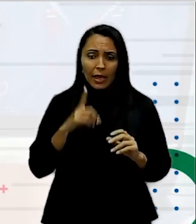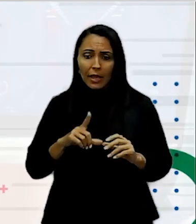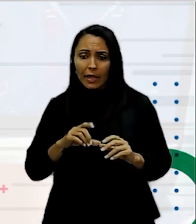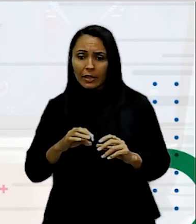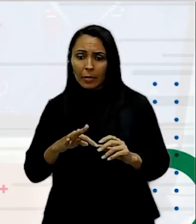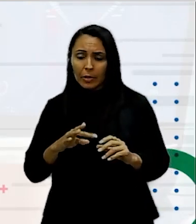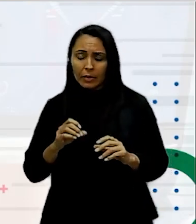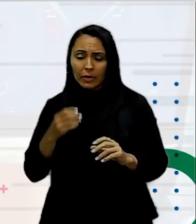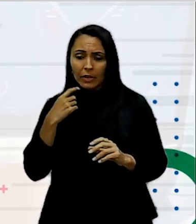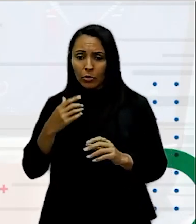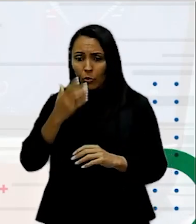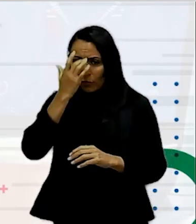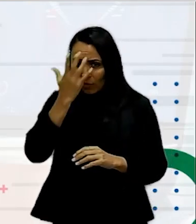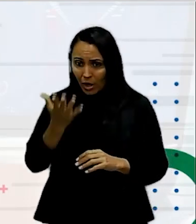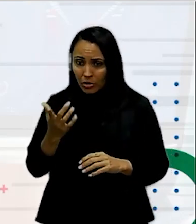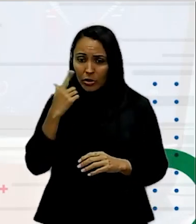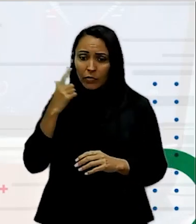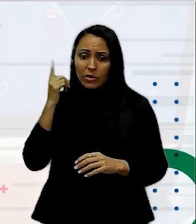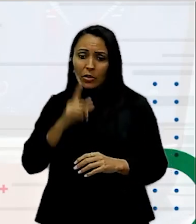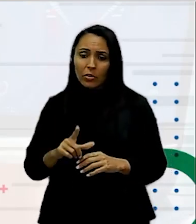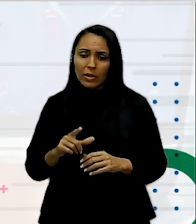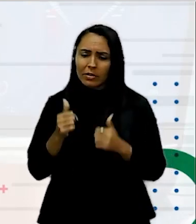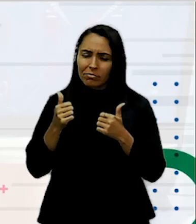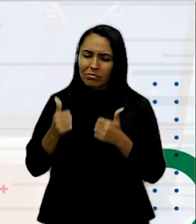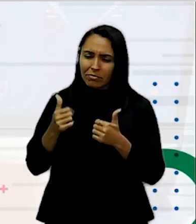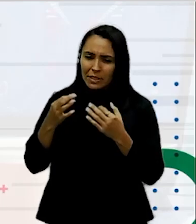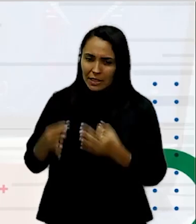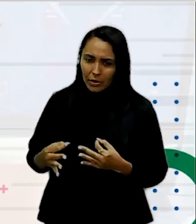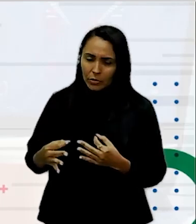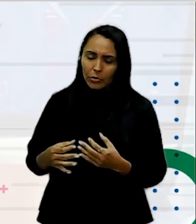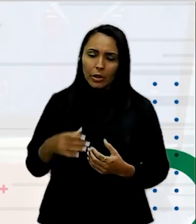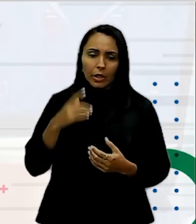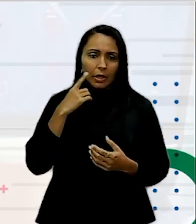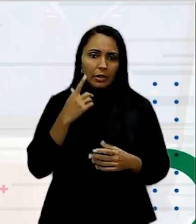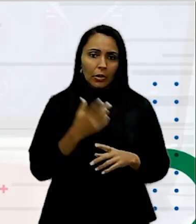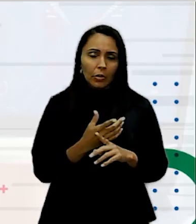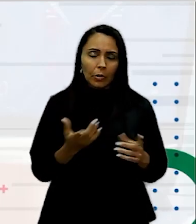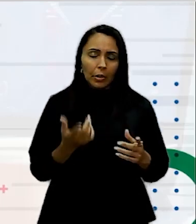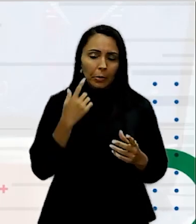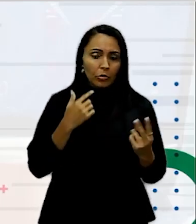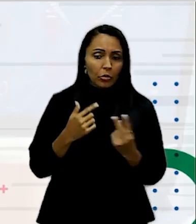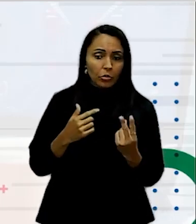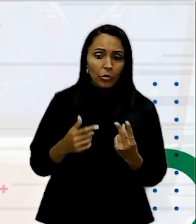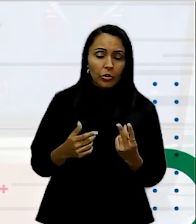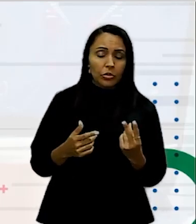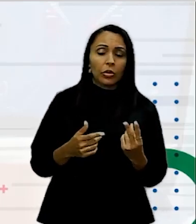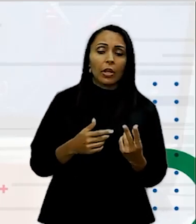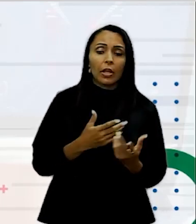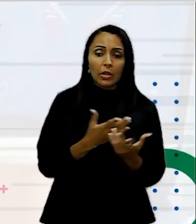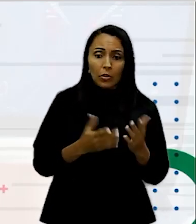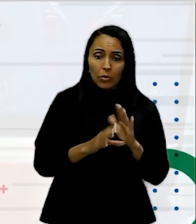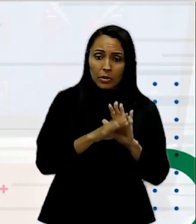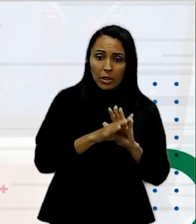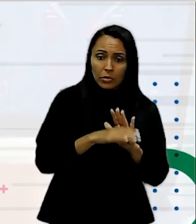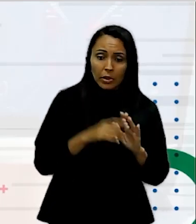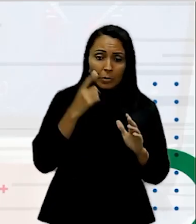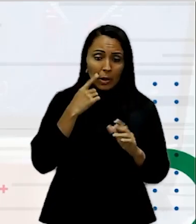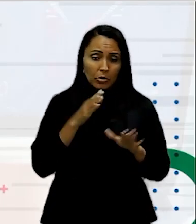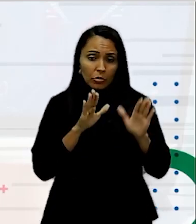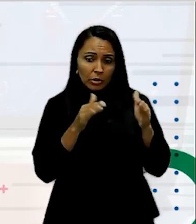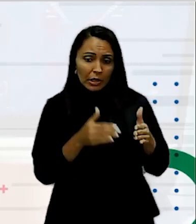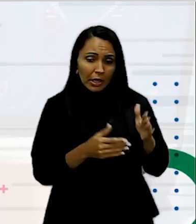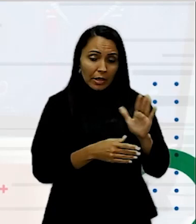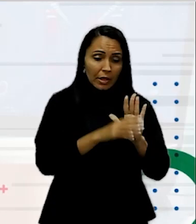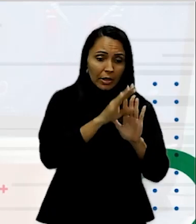é o quão fácil você consegue ler algo Certo? Então por mais que uma coisa esteja legível Ela